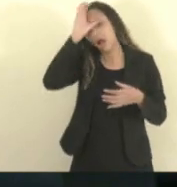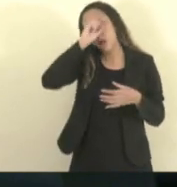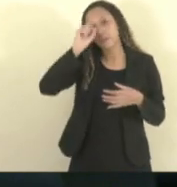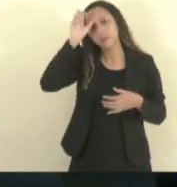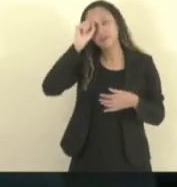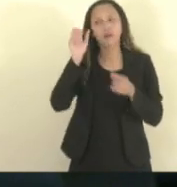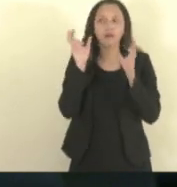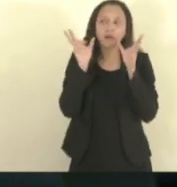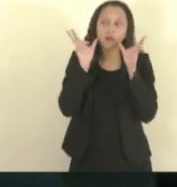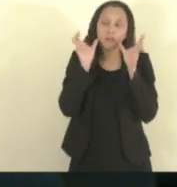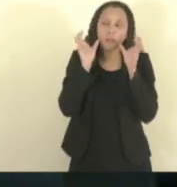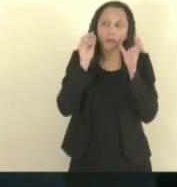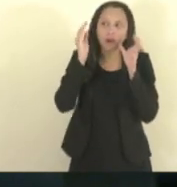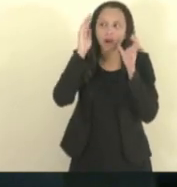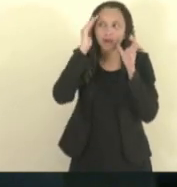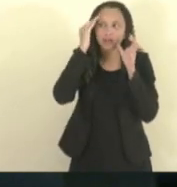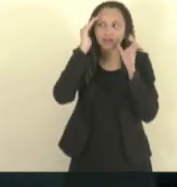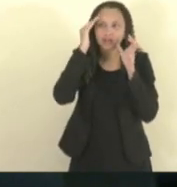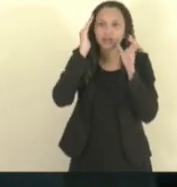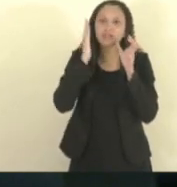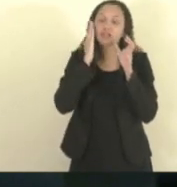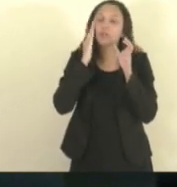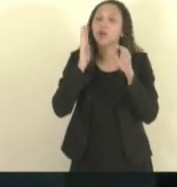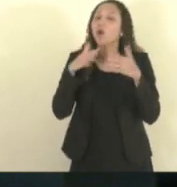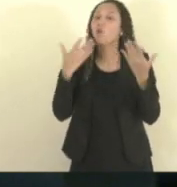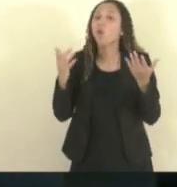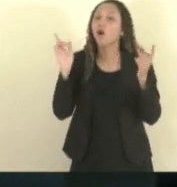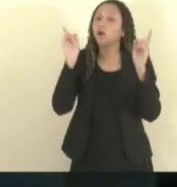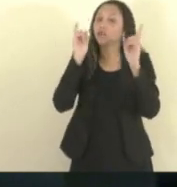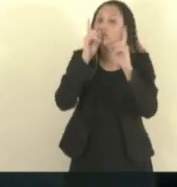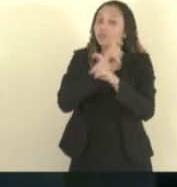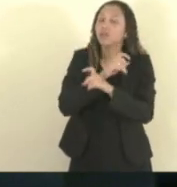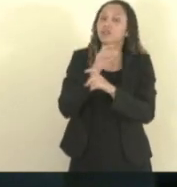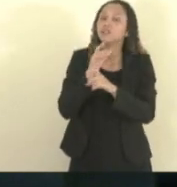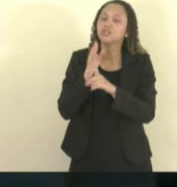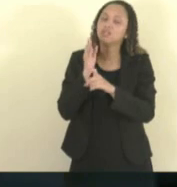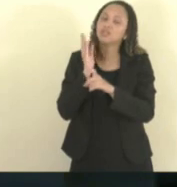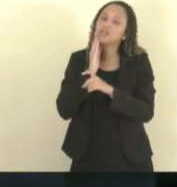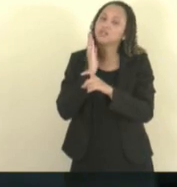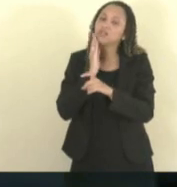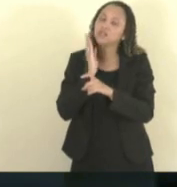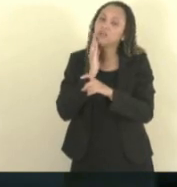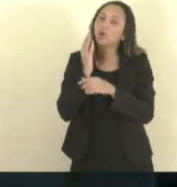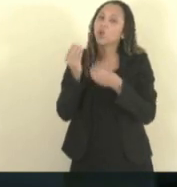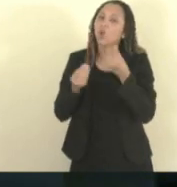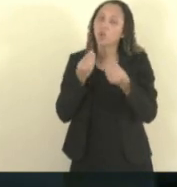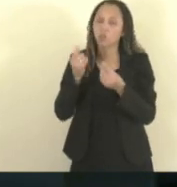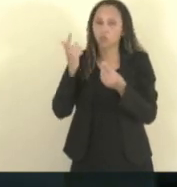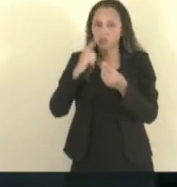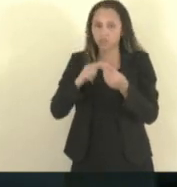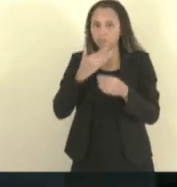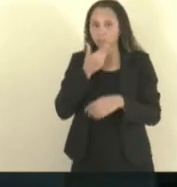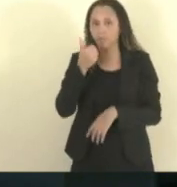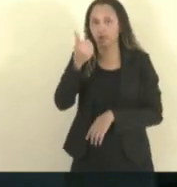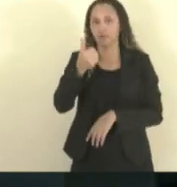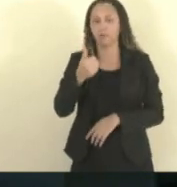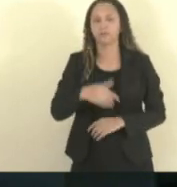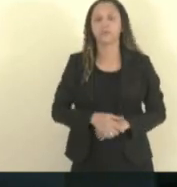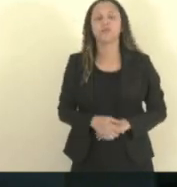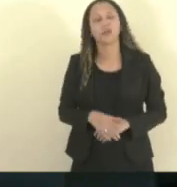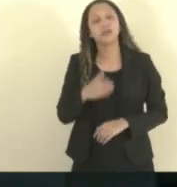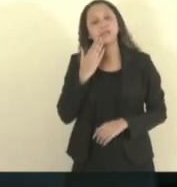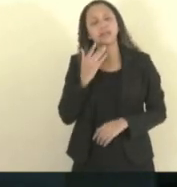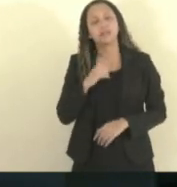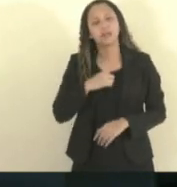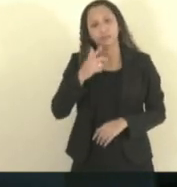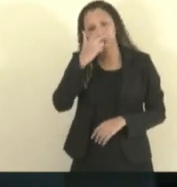ouvir, entender as dificuldades e saber como a gente pode avançar nesse processo. Sei que tem pessoas que lutam